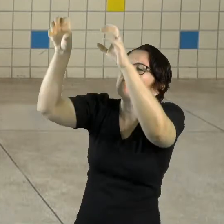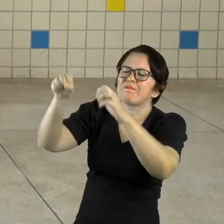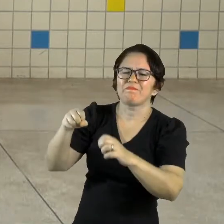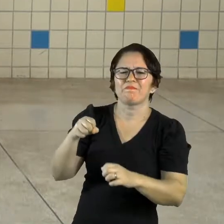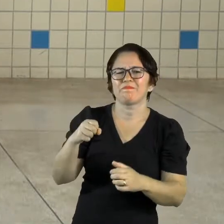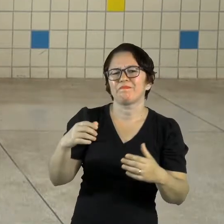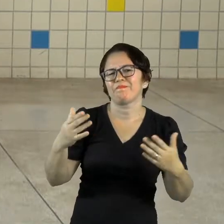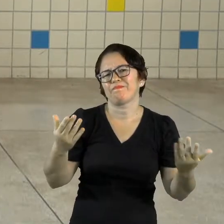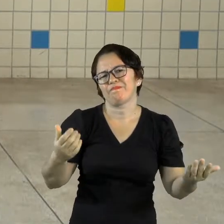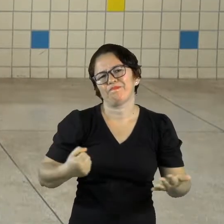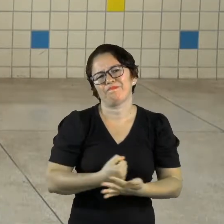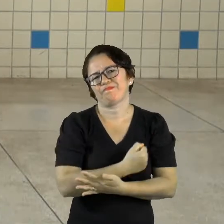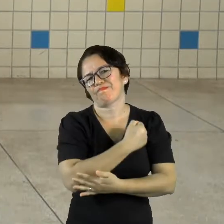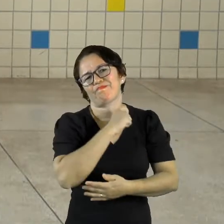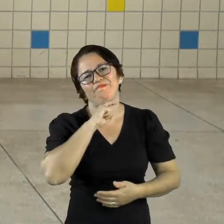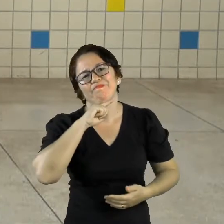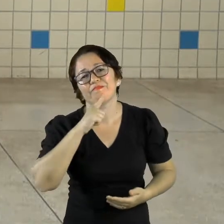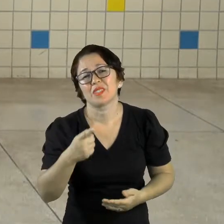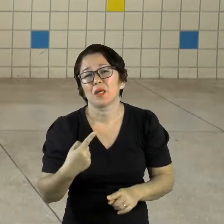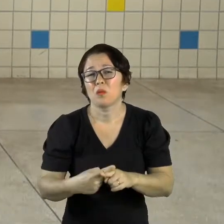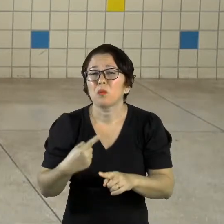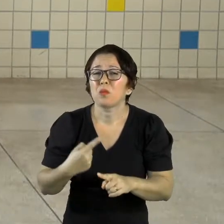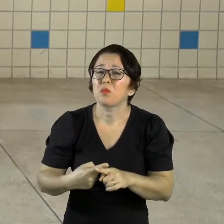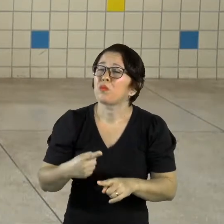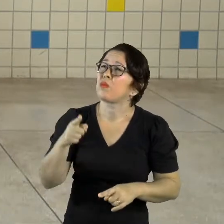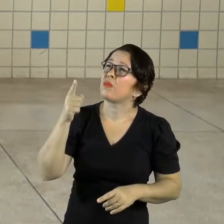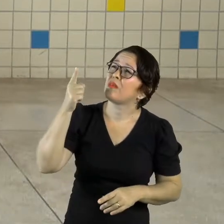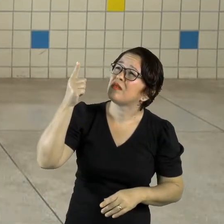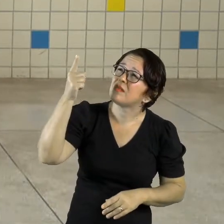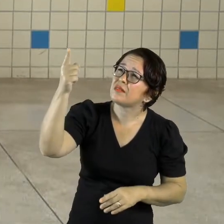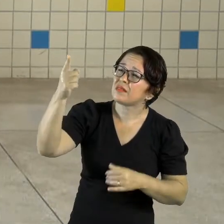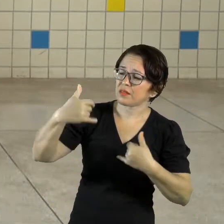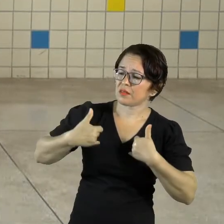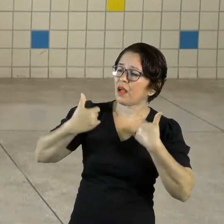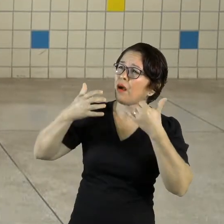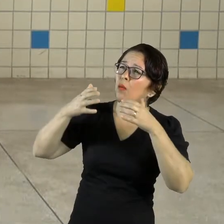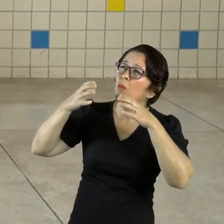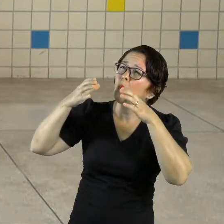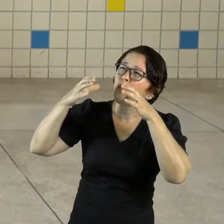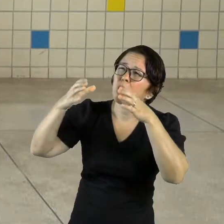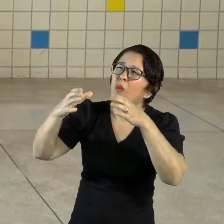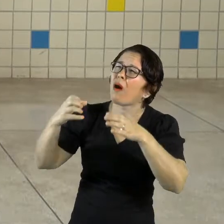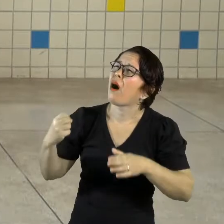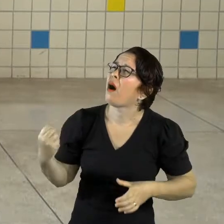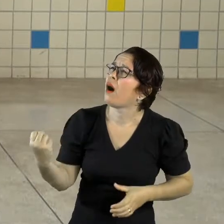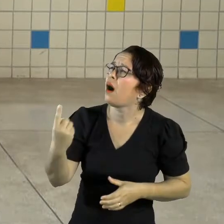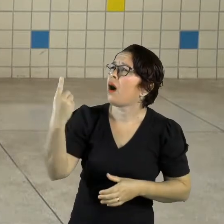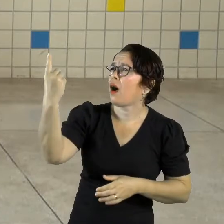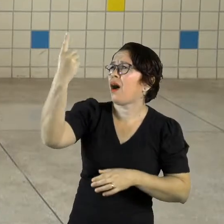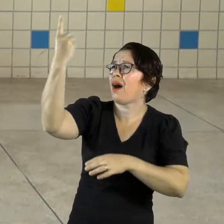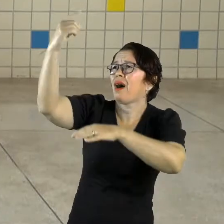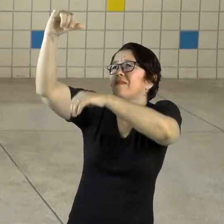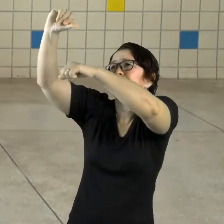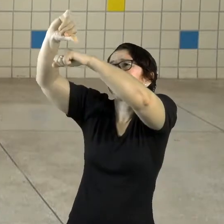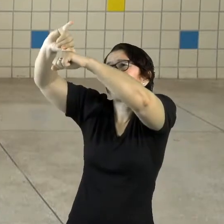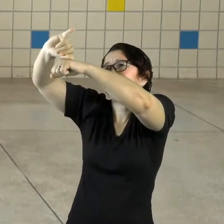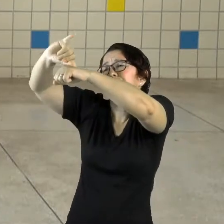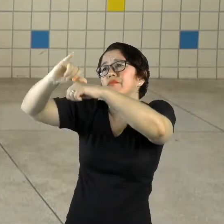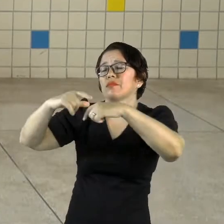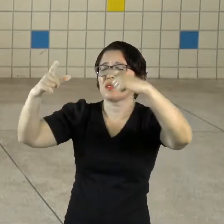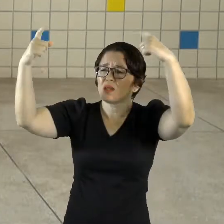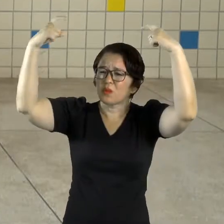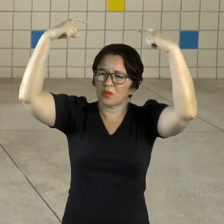não conseguiu. Porque o bolo estava bem lá no alto e o urso